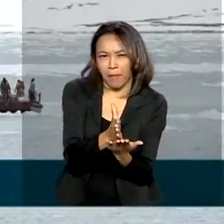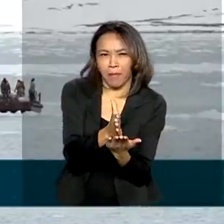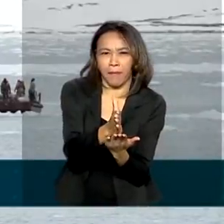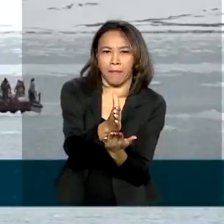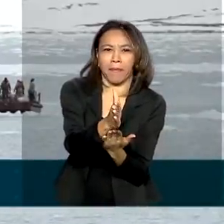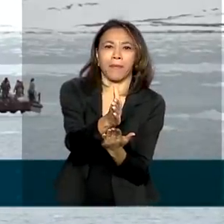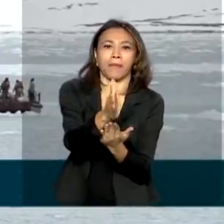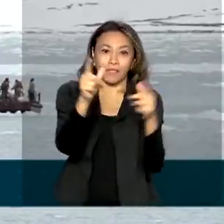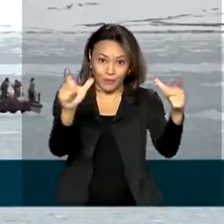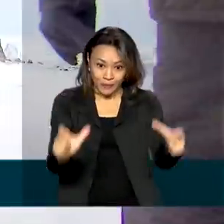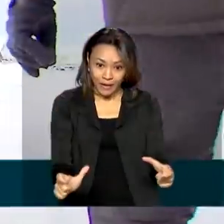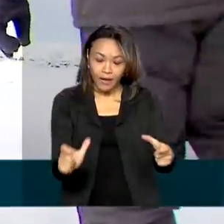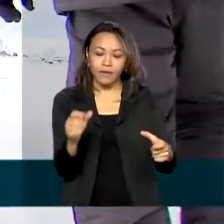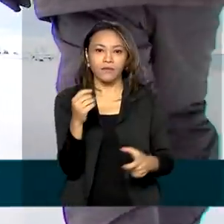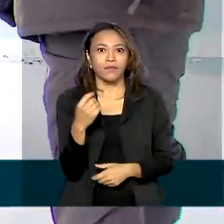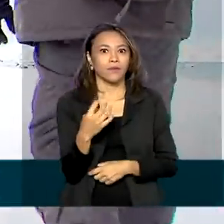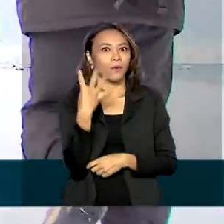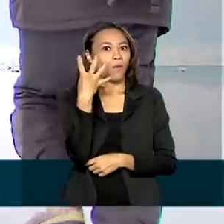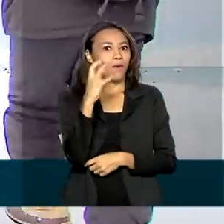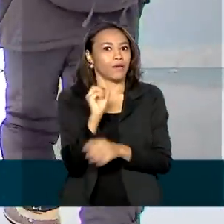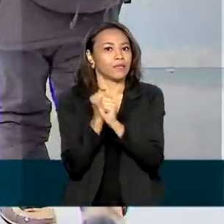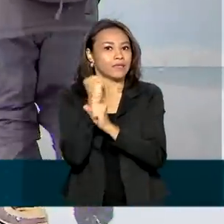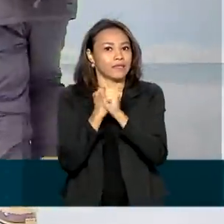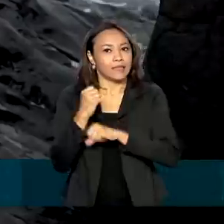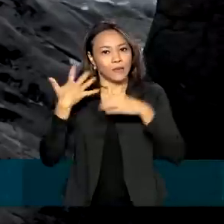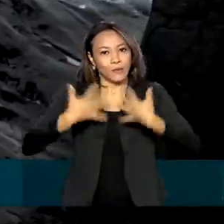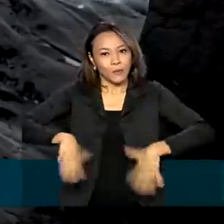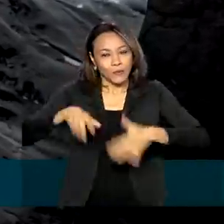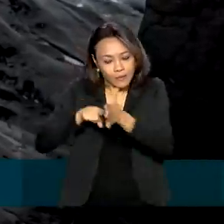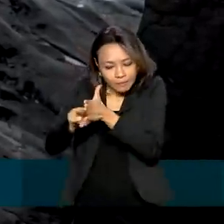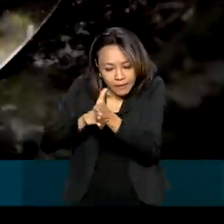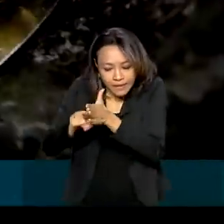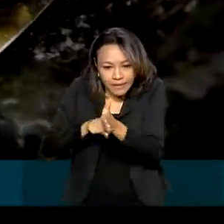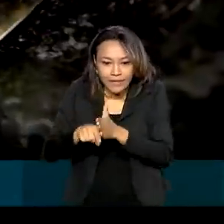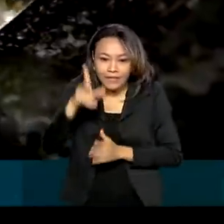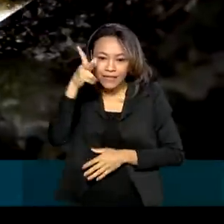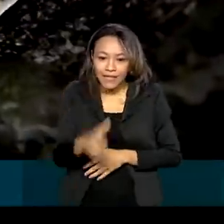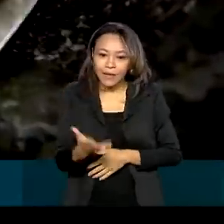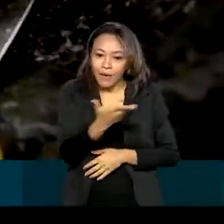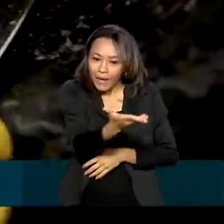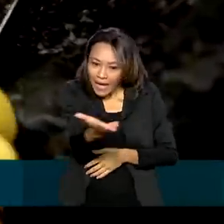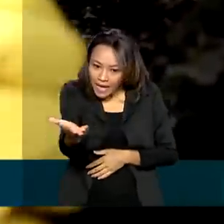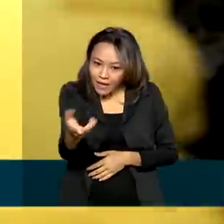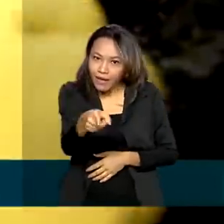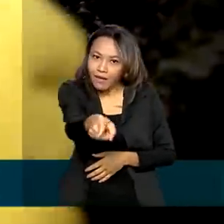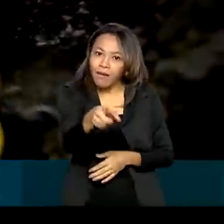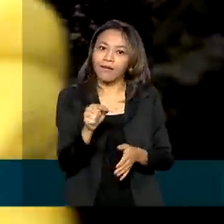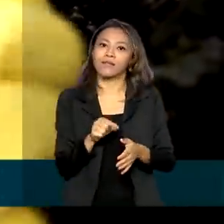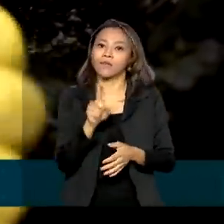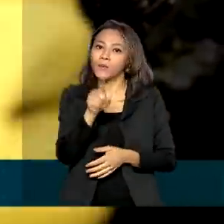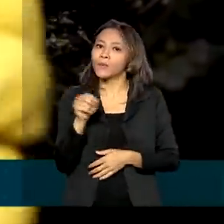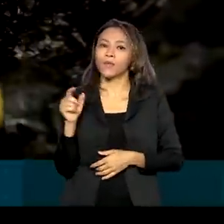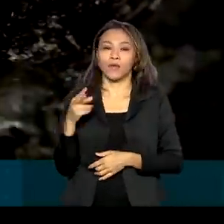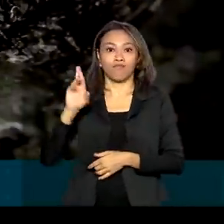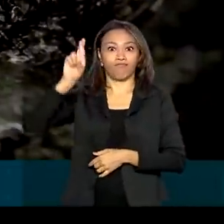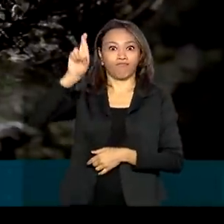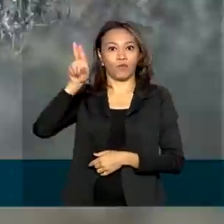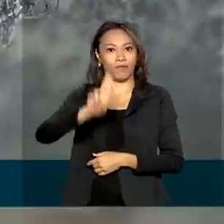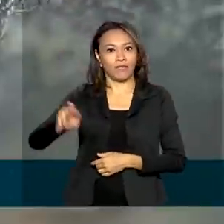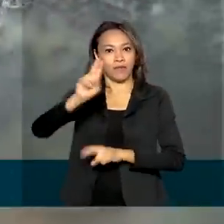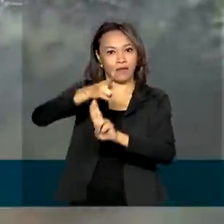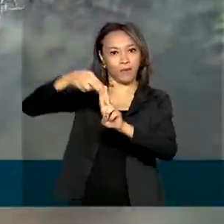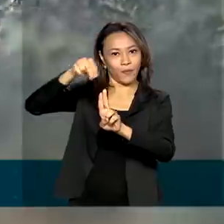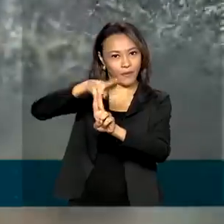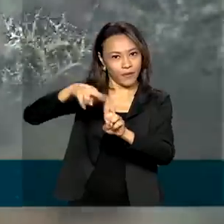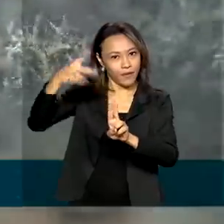São quatro décadas dedicadas a pesquisas, como a do projeto Brio Antar, da Universidade de Brasília,